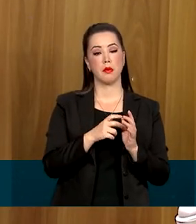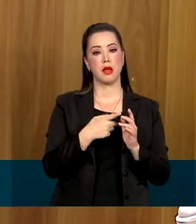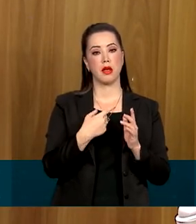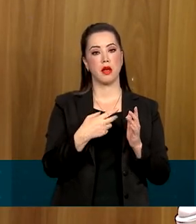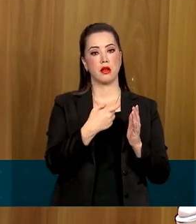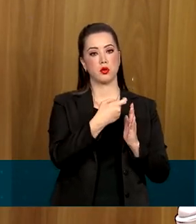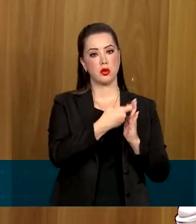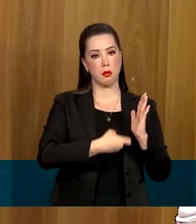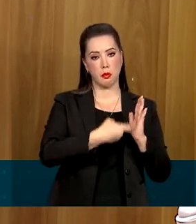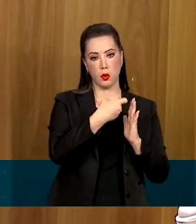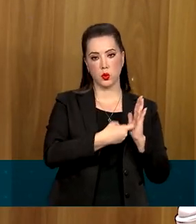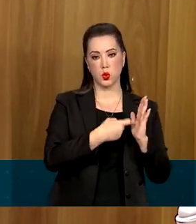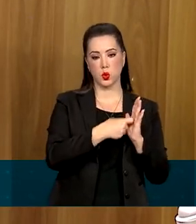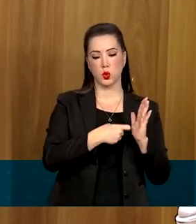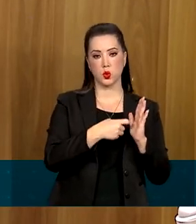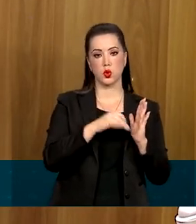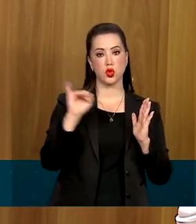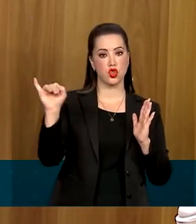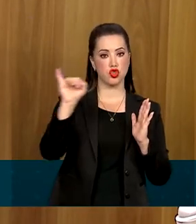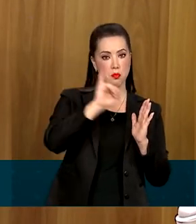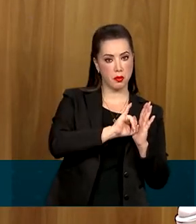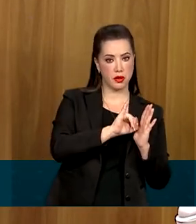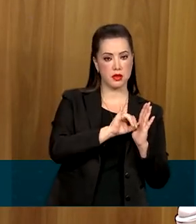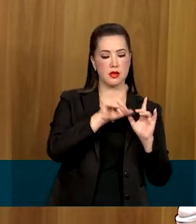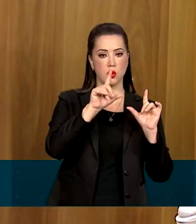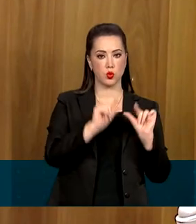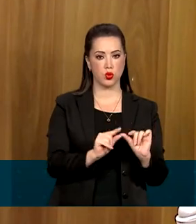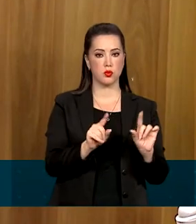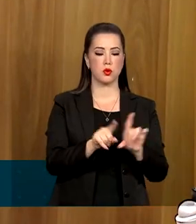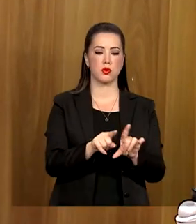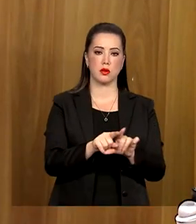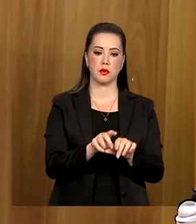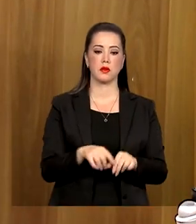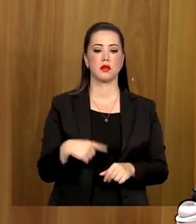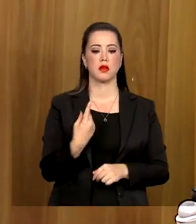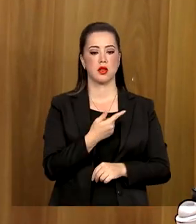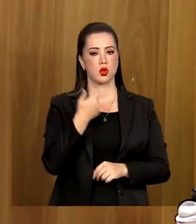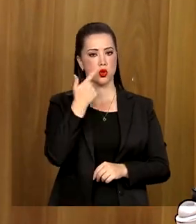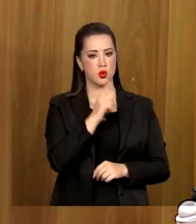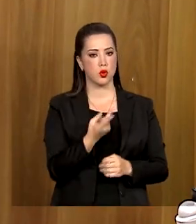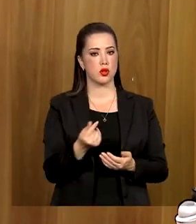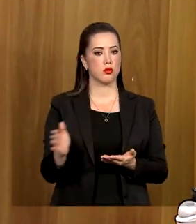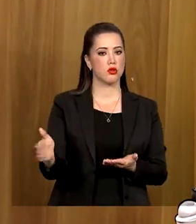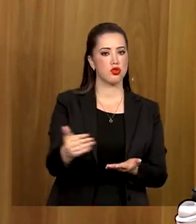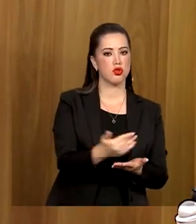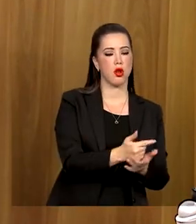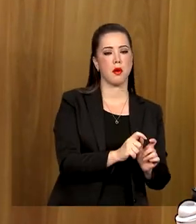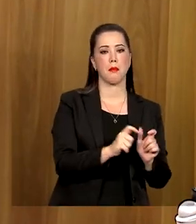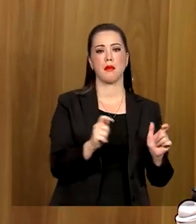dos produtos da economia. Então, nós reduzimos o imposto e mesmo assim arrecadamos mais. Isso significa que a economia está crescendo.